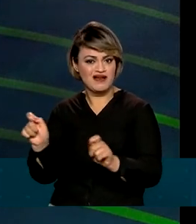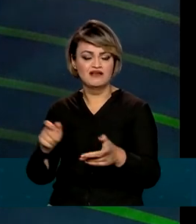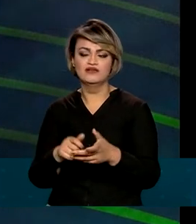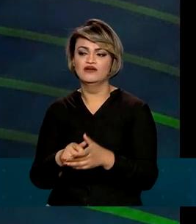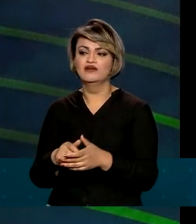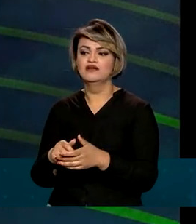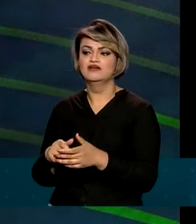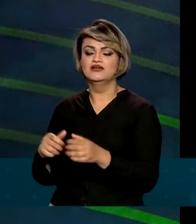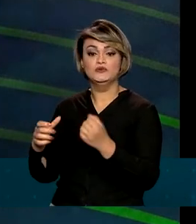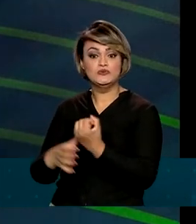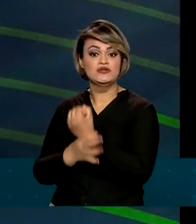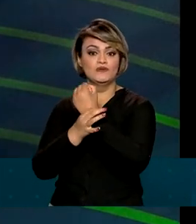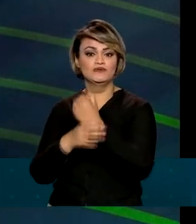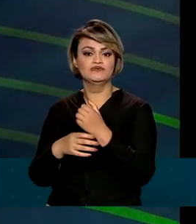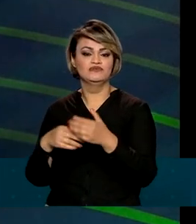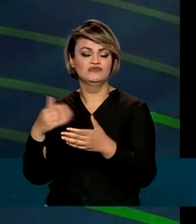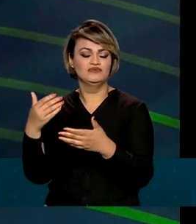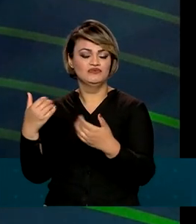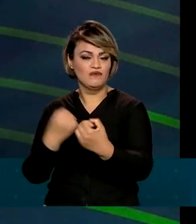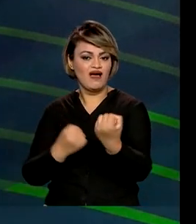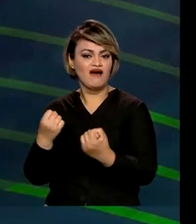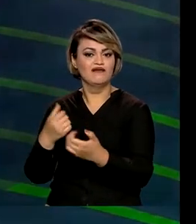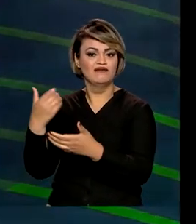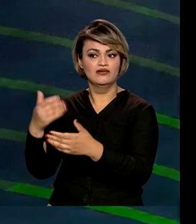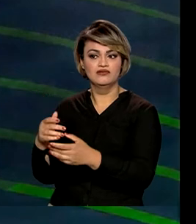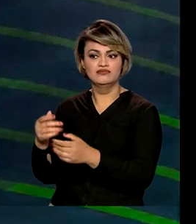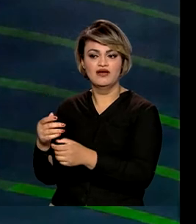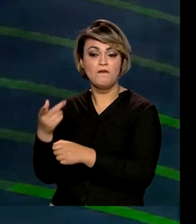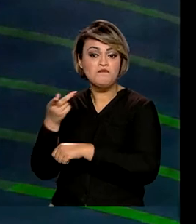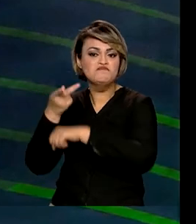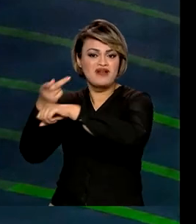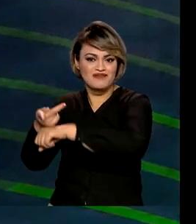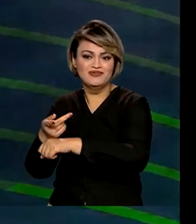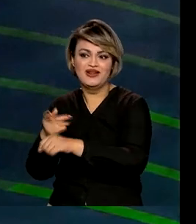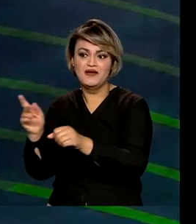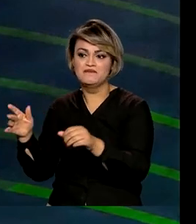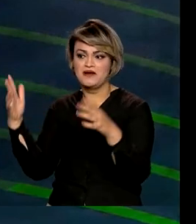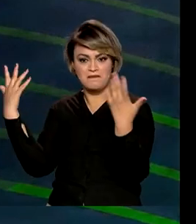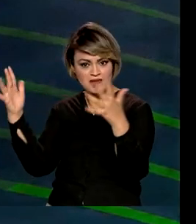ter desconto no seguro do veículo? Então, esse é o esforço nosso de criar essa agenda positiva. de